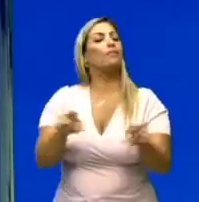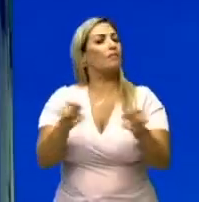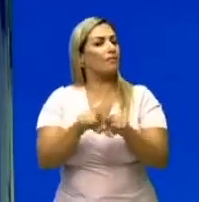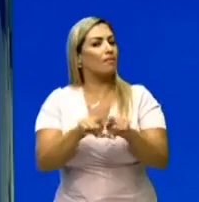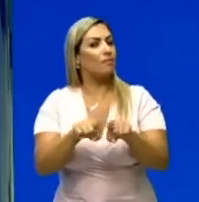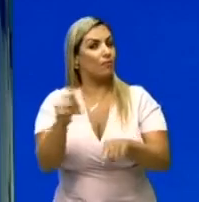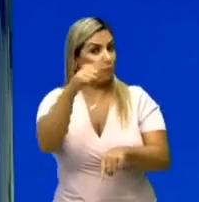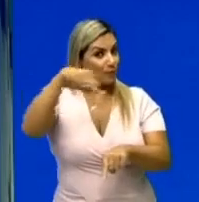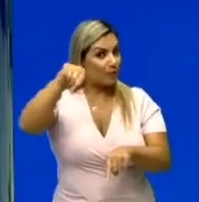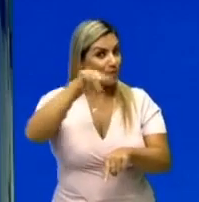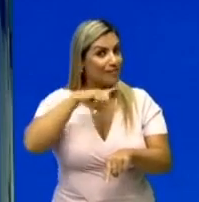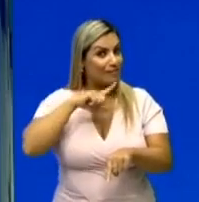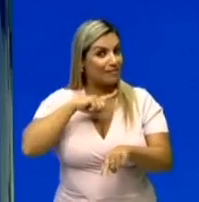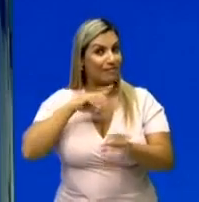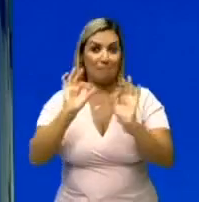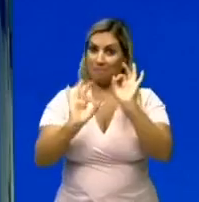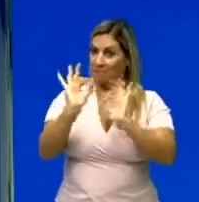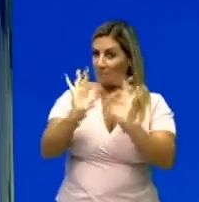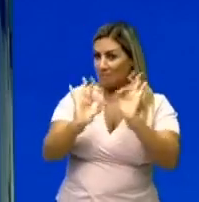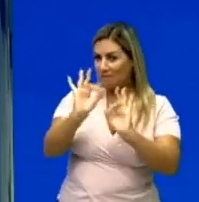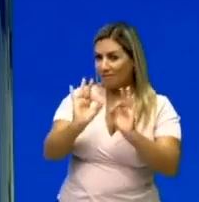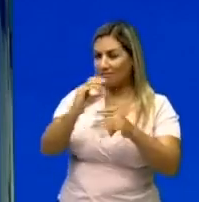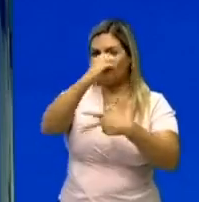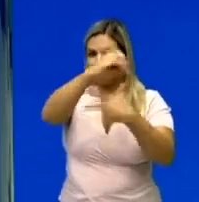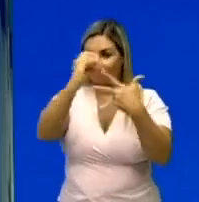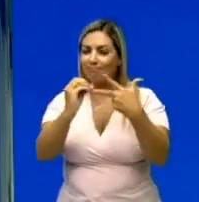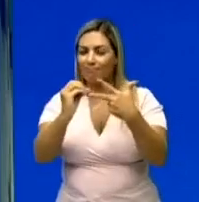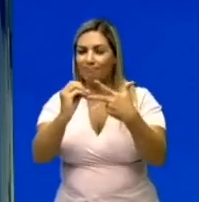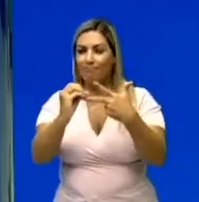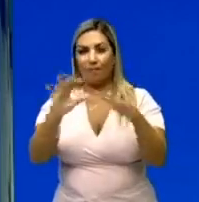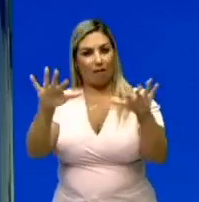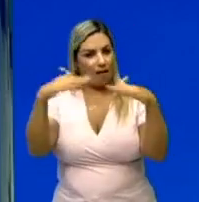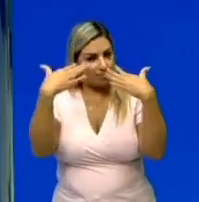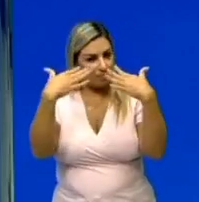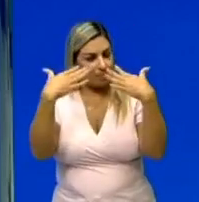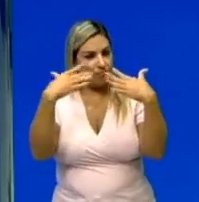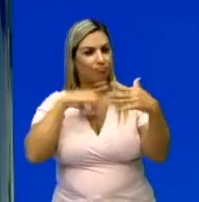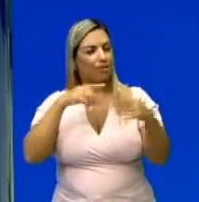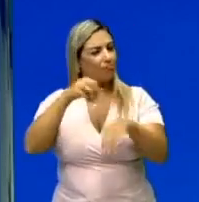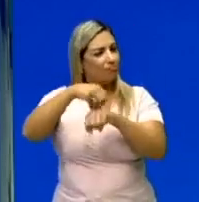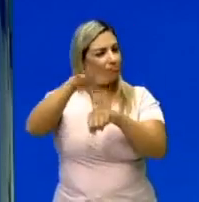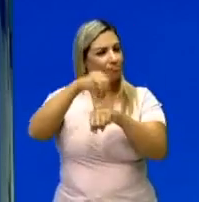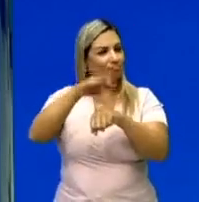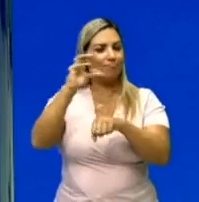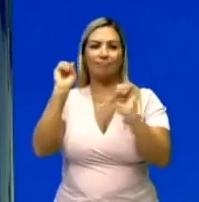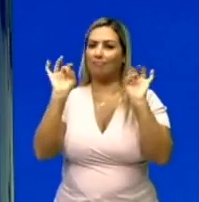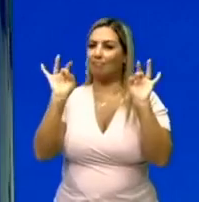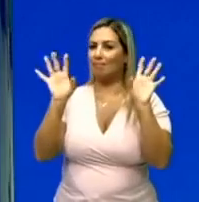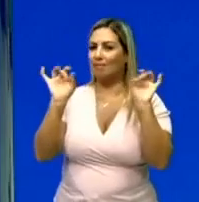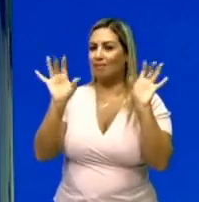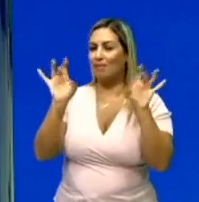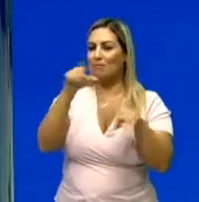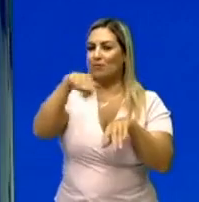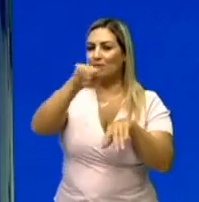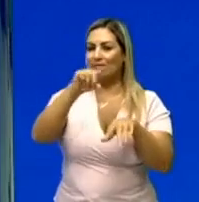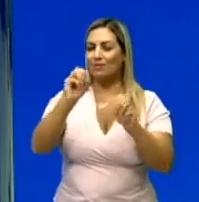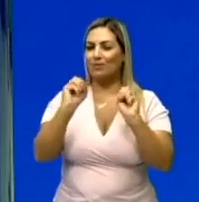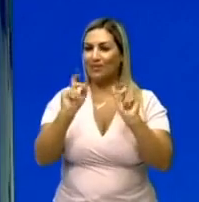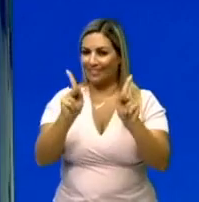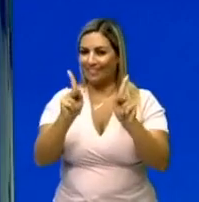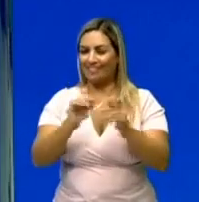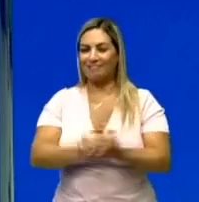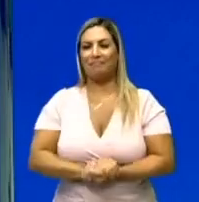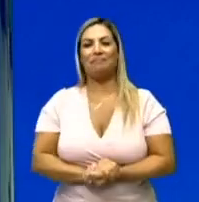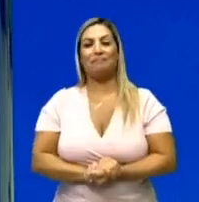Também você está se preparando para o Enem. Fica de olho aqui que vai ter umas dicas especiais para você, beleza?